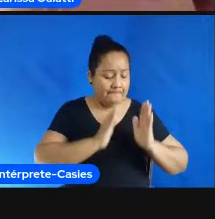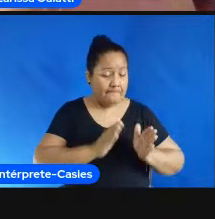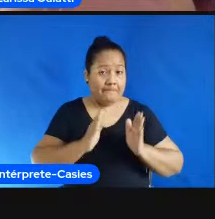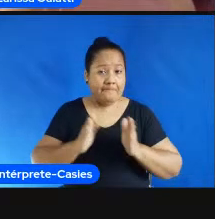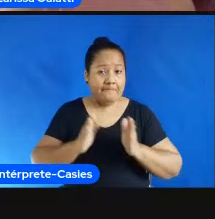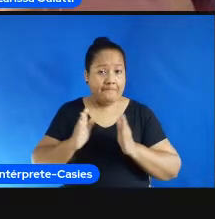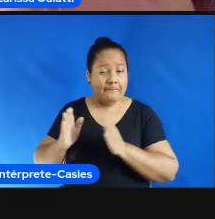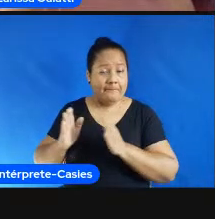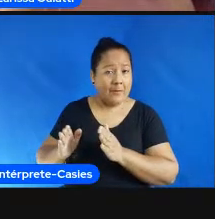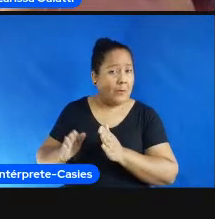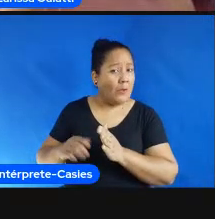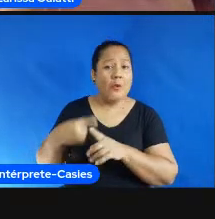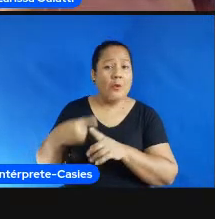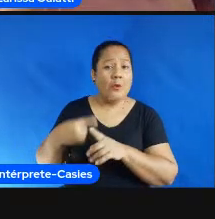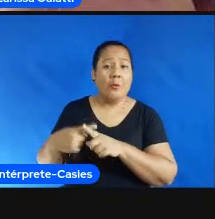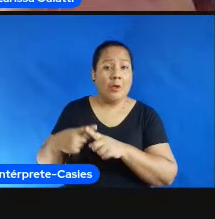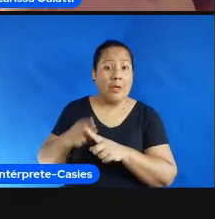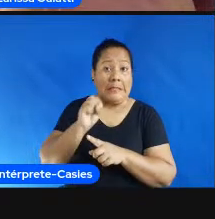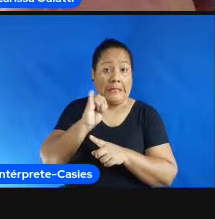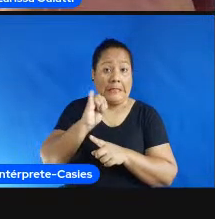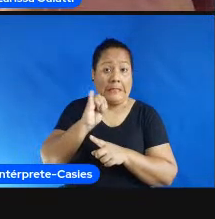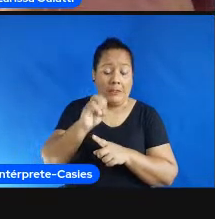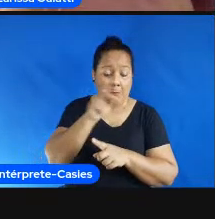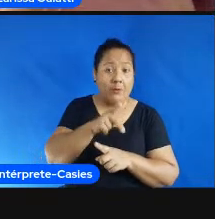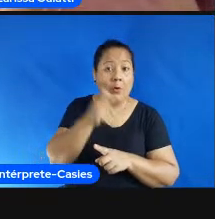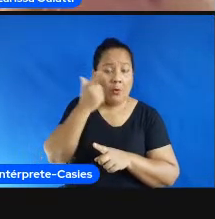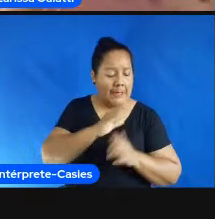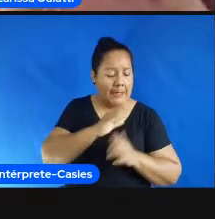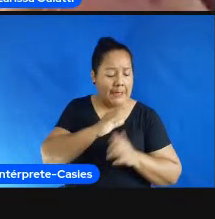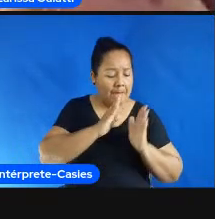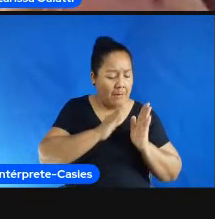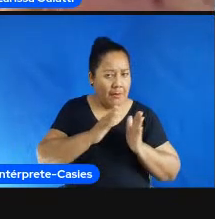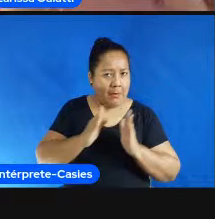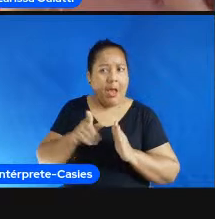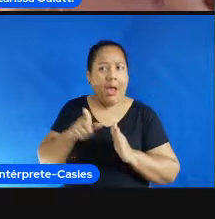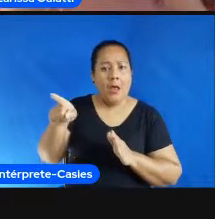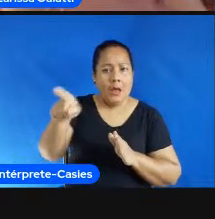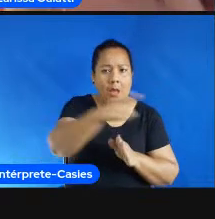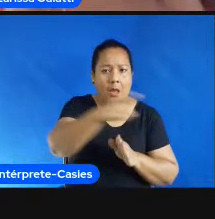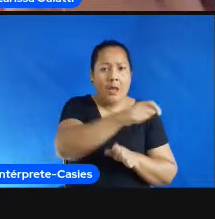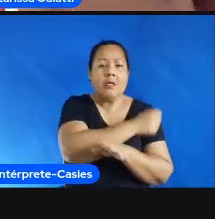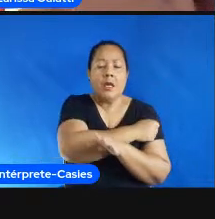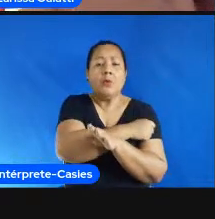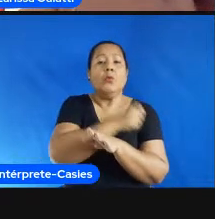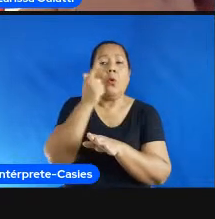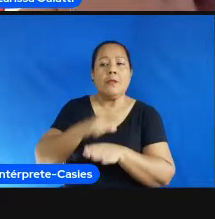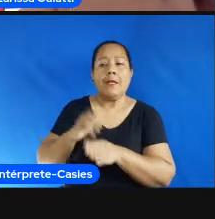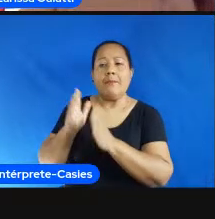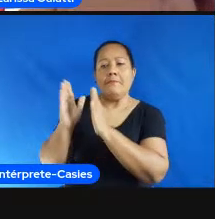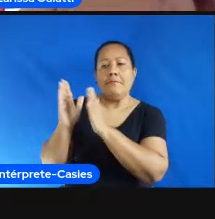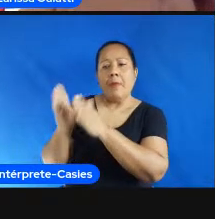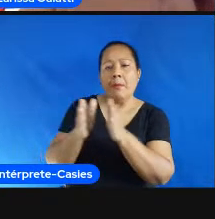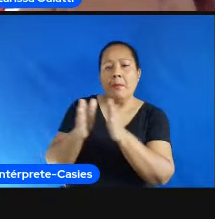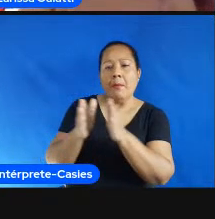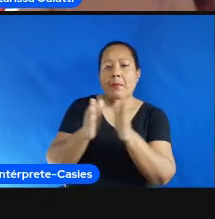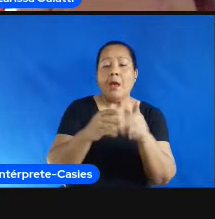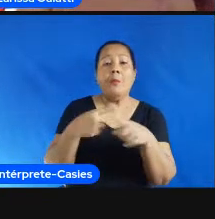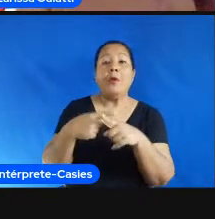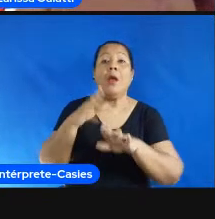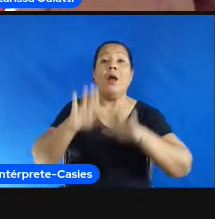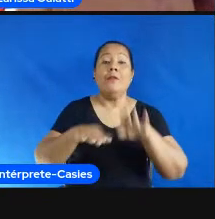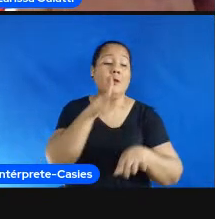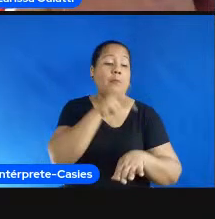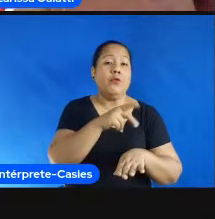continuidade o currículo também ajuda com a continuidade na medida em que está registrado que diferentes professores e